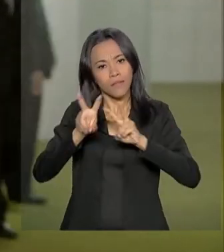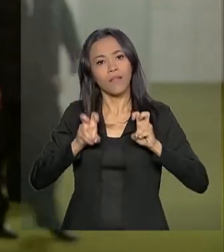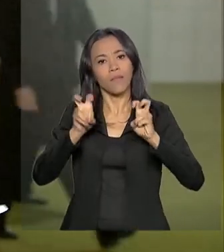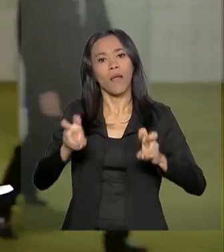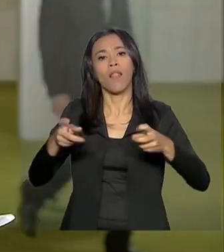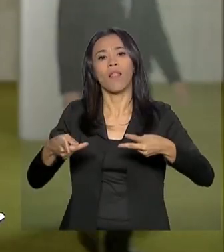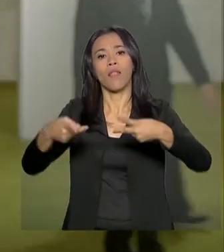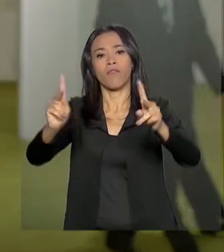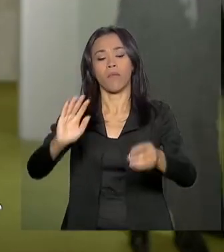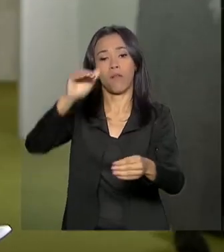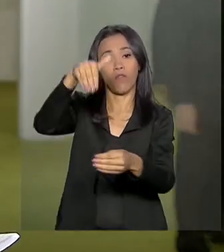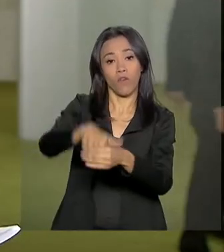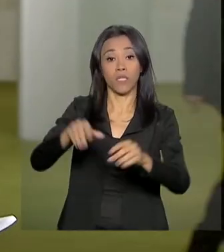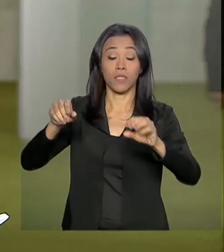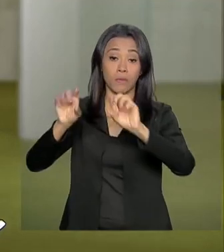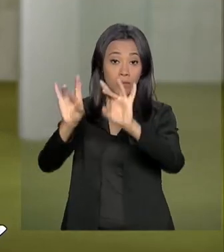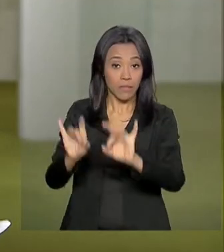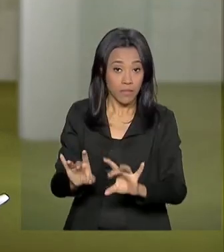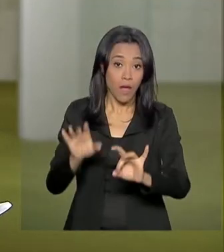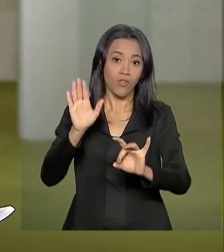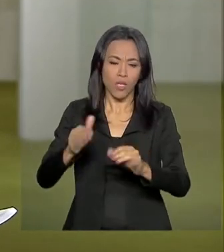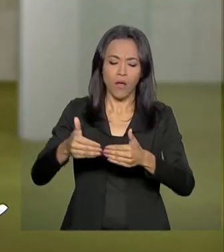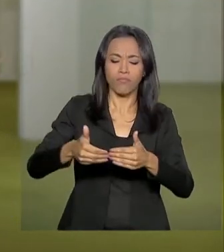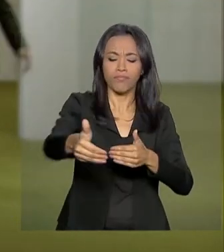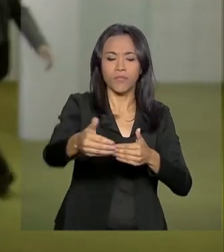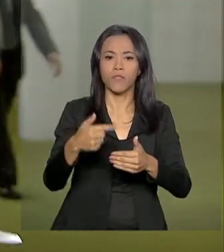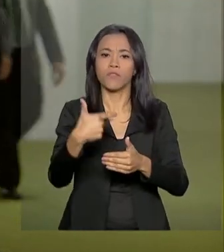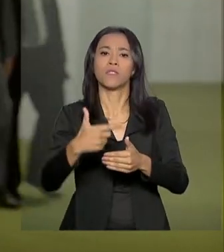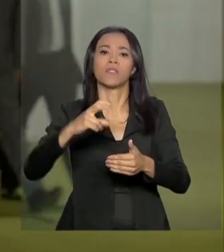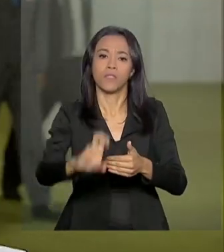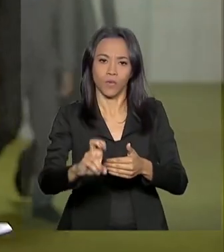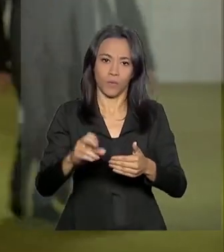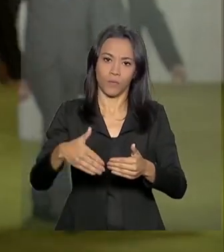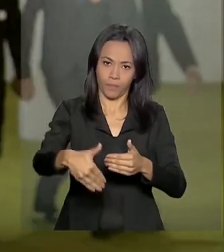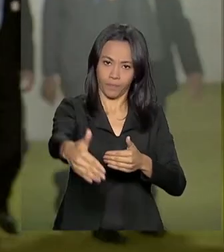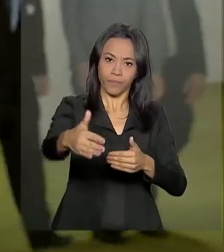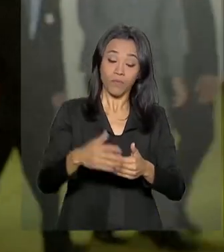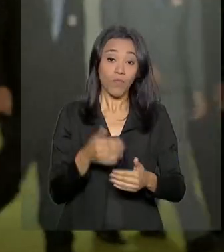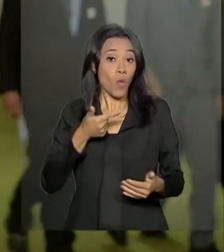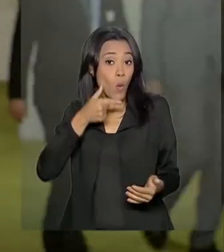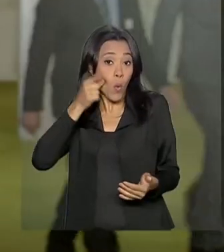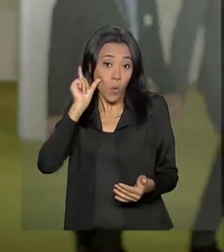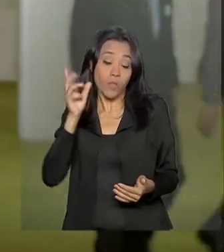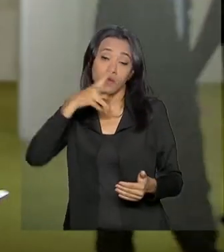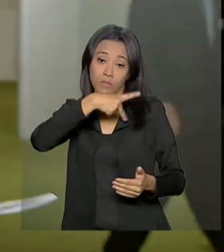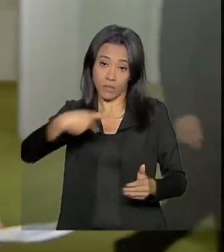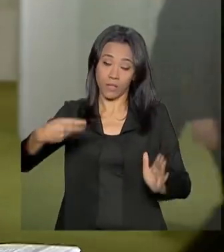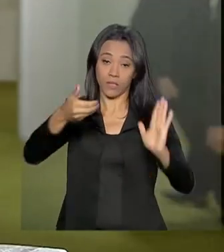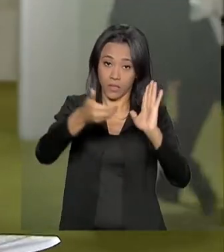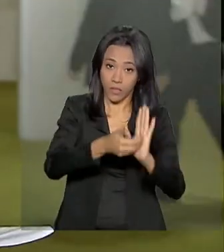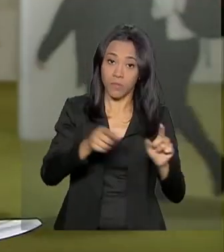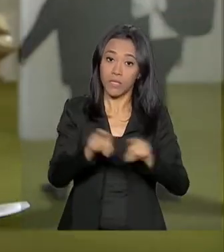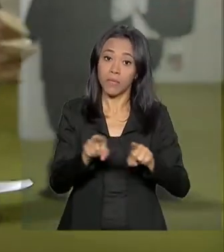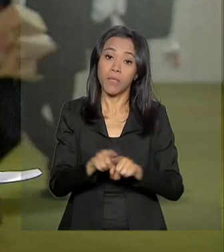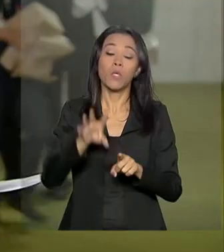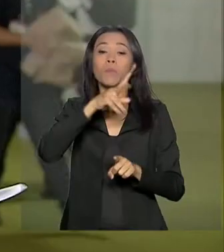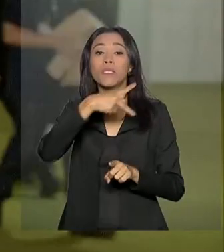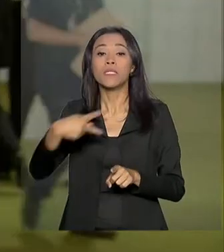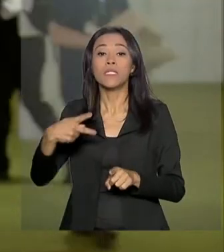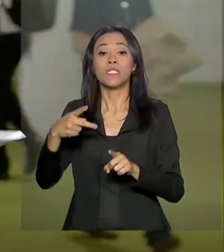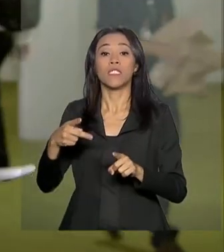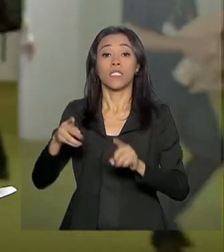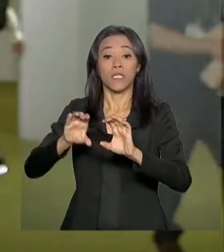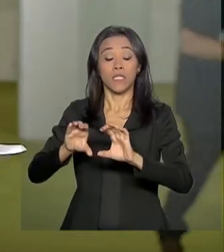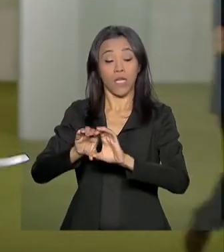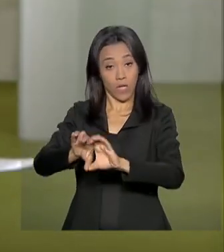Comissão Especial já no próximo dia 25. Ontem, o presidente aqui da Câmara, Rodrigo Maia, e o presidente da Comissão Especial